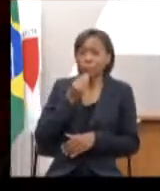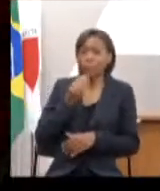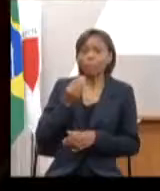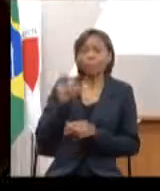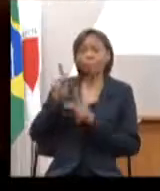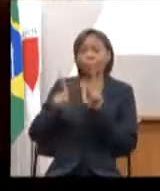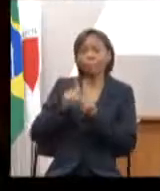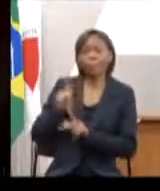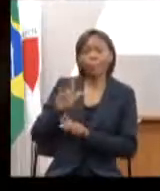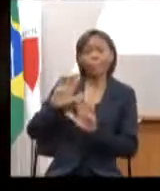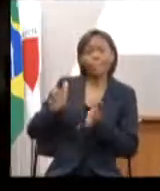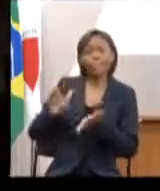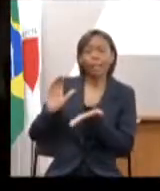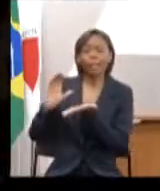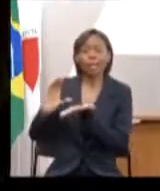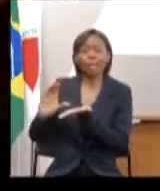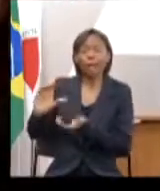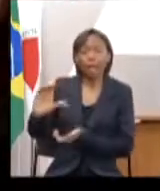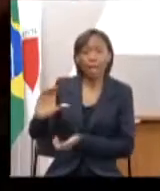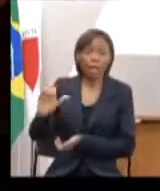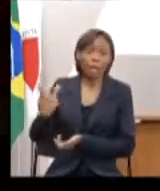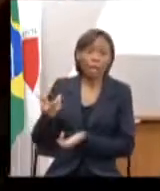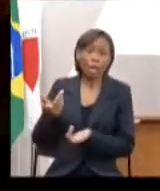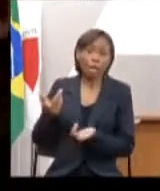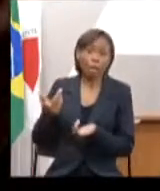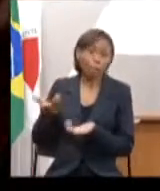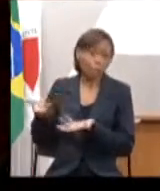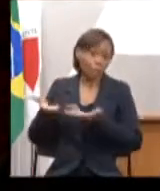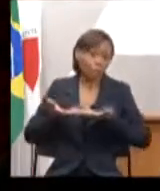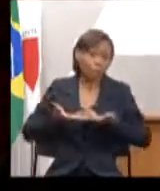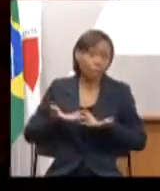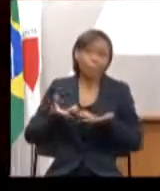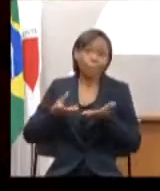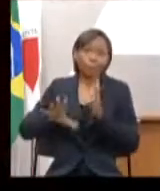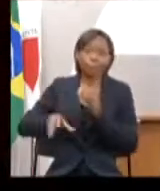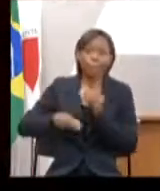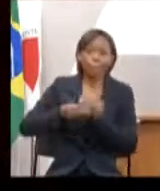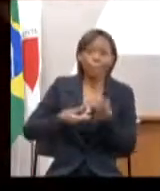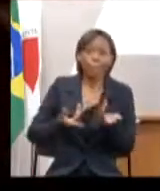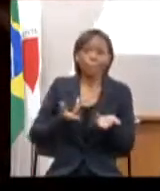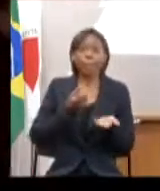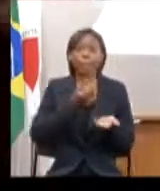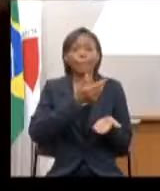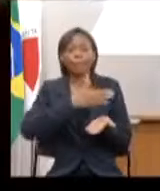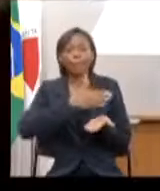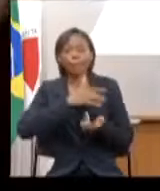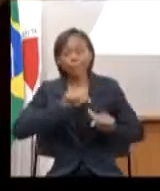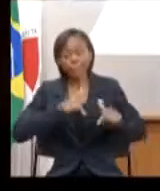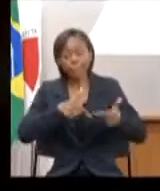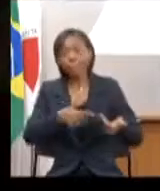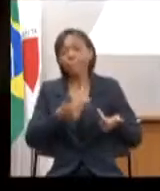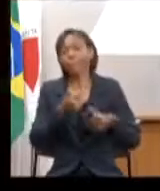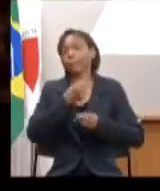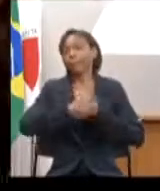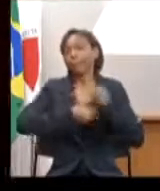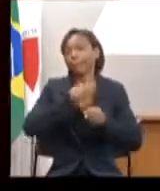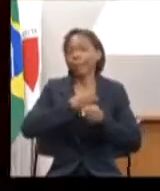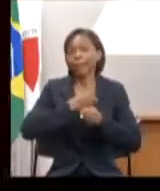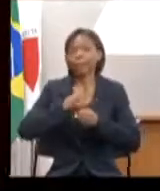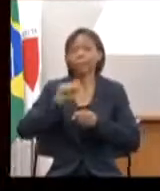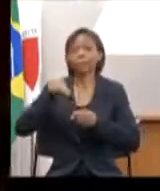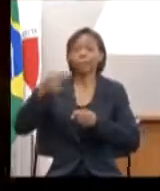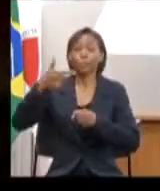emenda, de ter uma expectativa de execução que não acontecia no ano, fica cobrando no ano seguinte, no outro ano